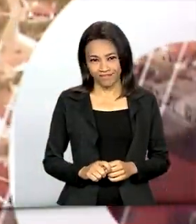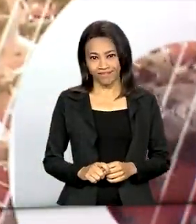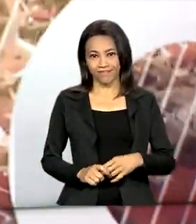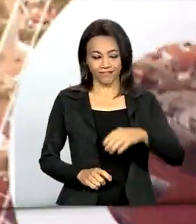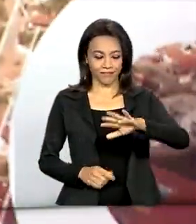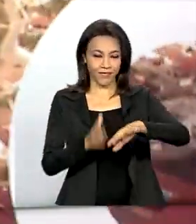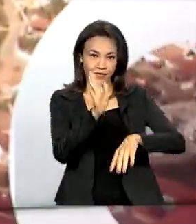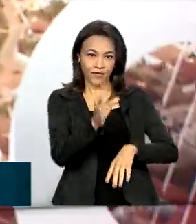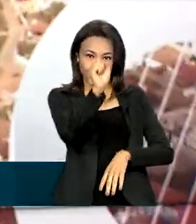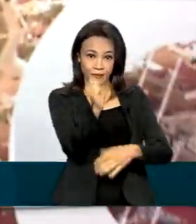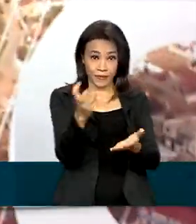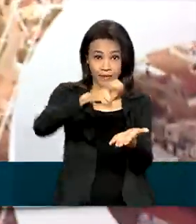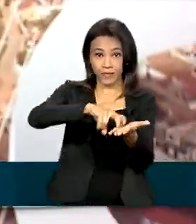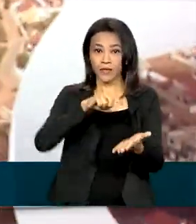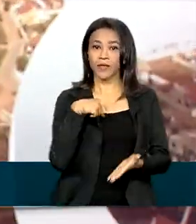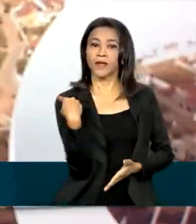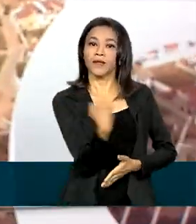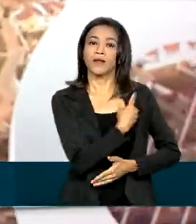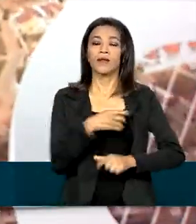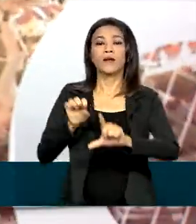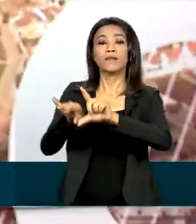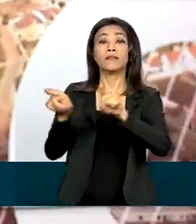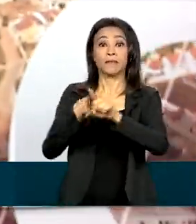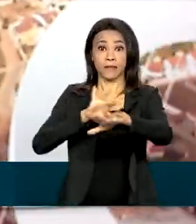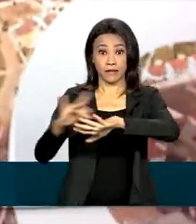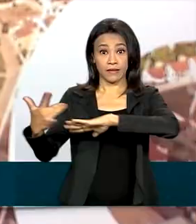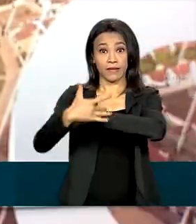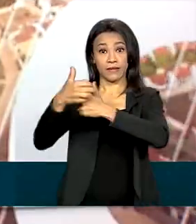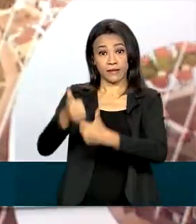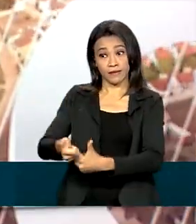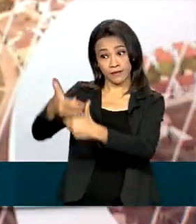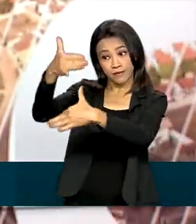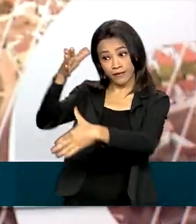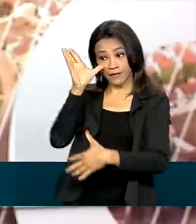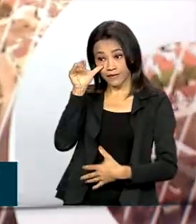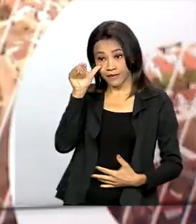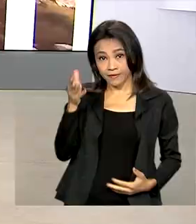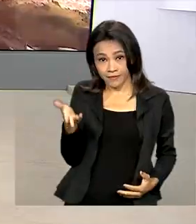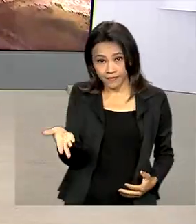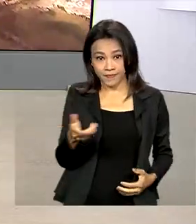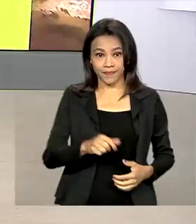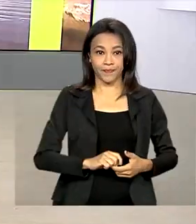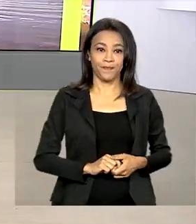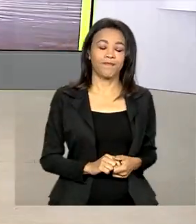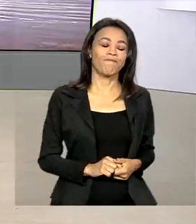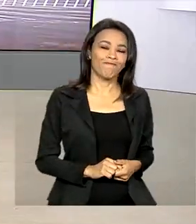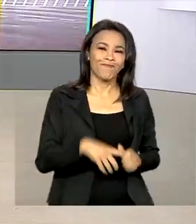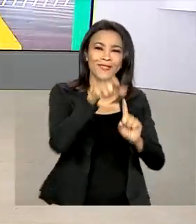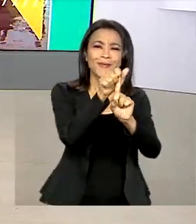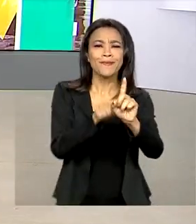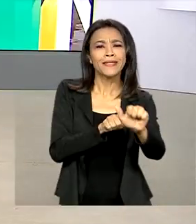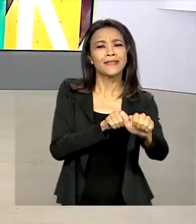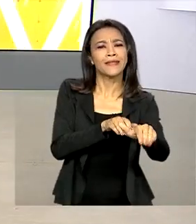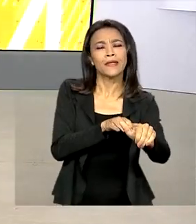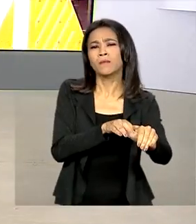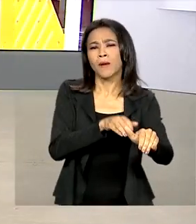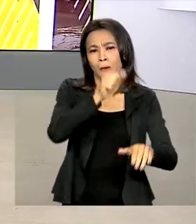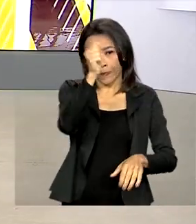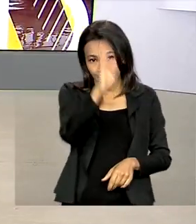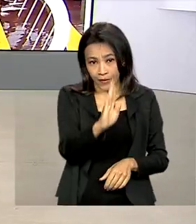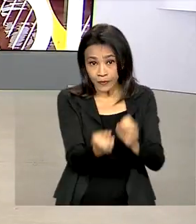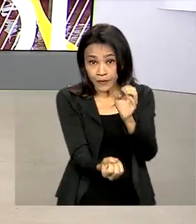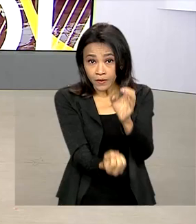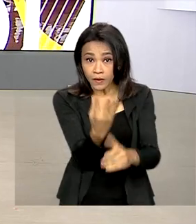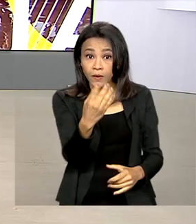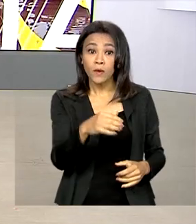Oito horas da manhã, nós estamos ao vivo também pelas redes sociais. Em setembro, o Brasil criou